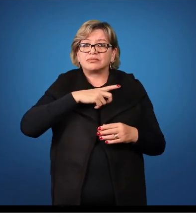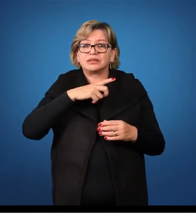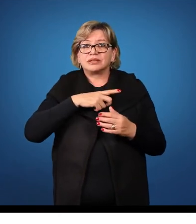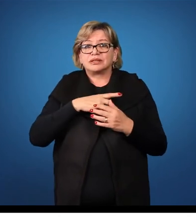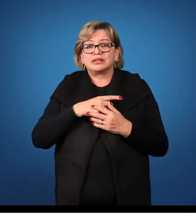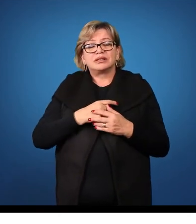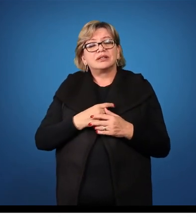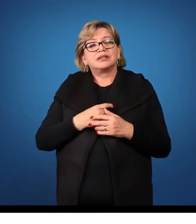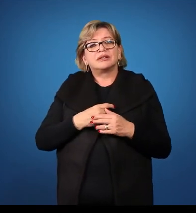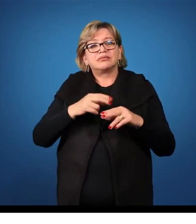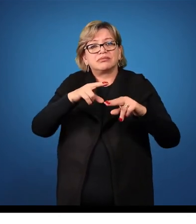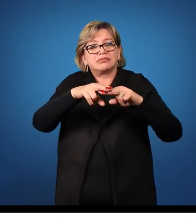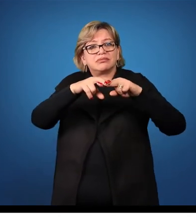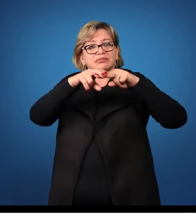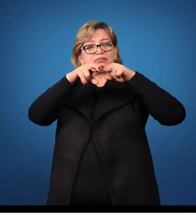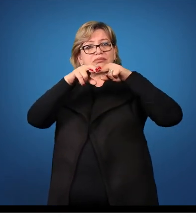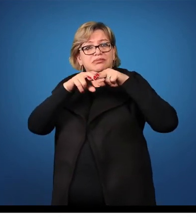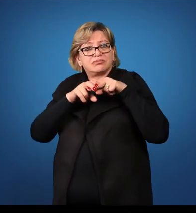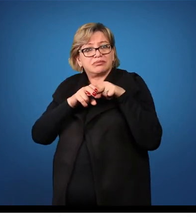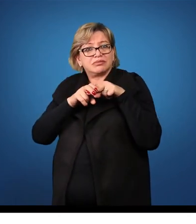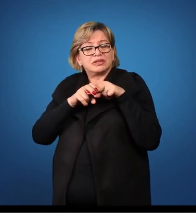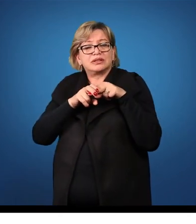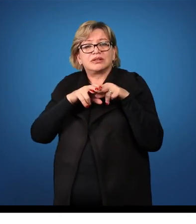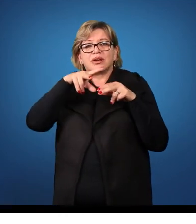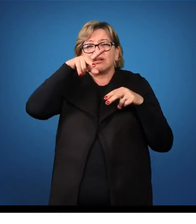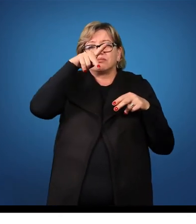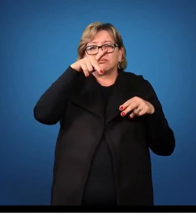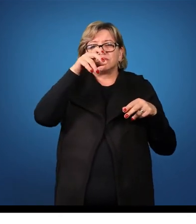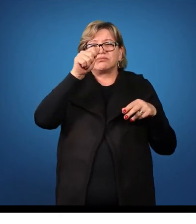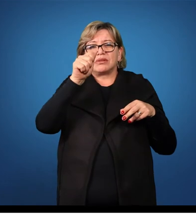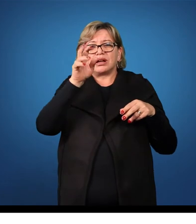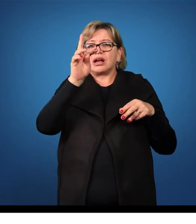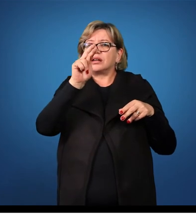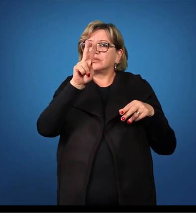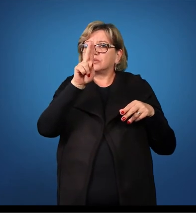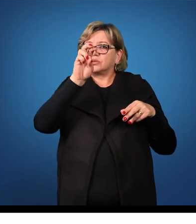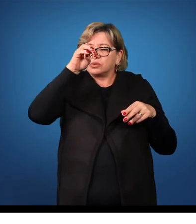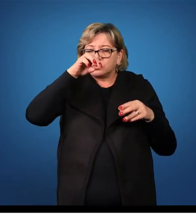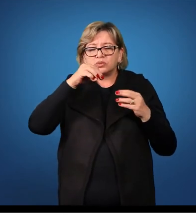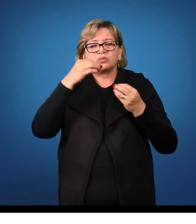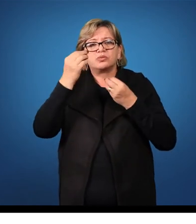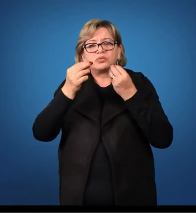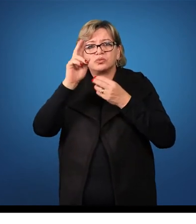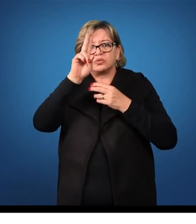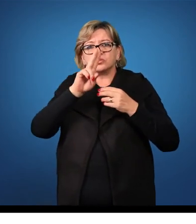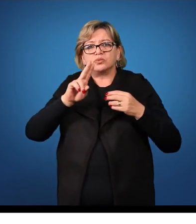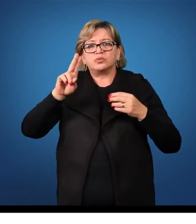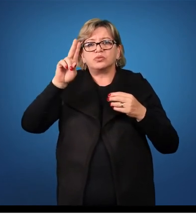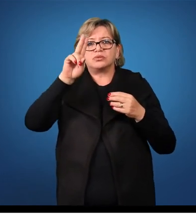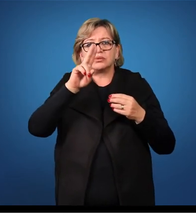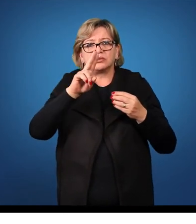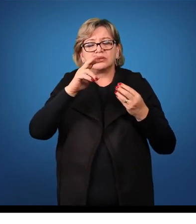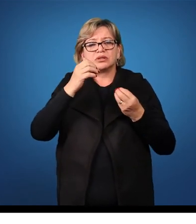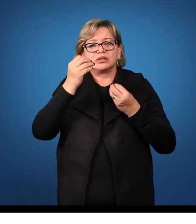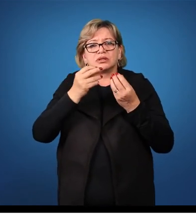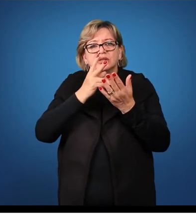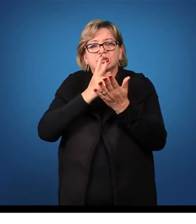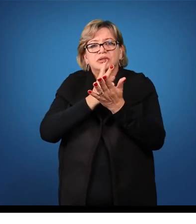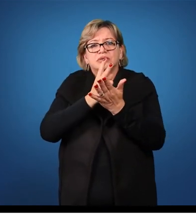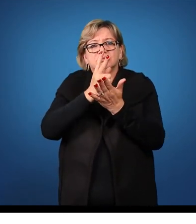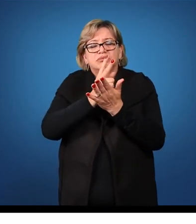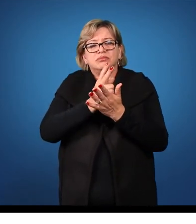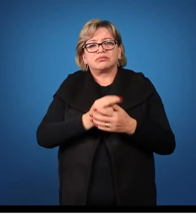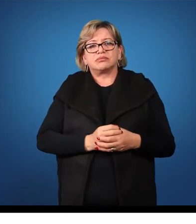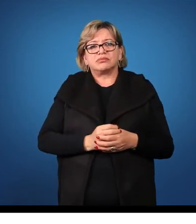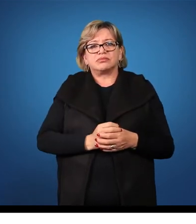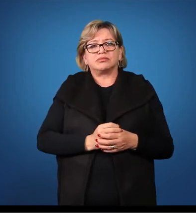PATRES, PATRUM, PATRIBUS. PATRES, PATRES,